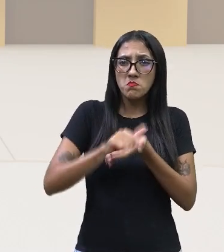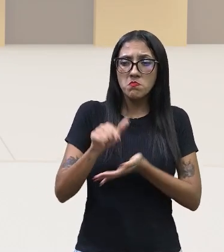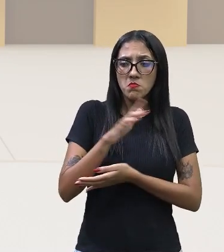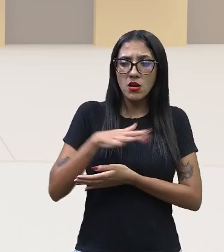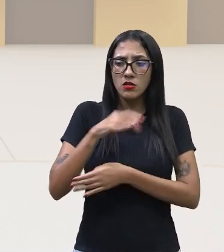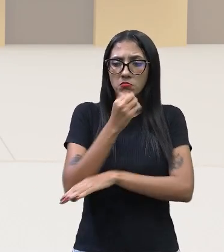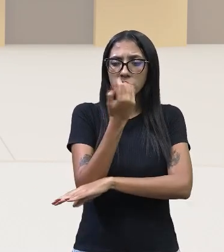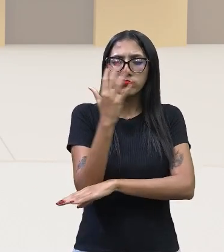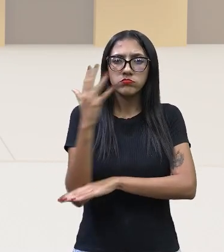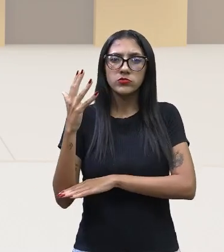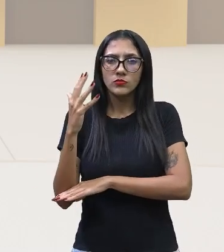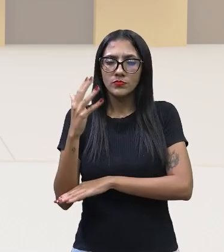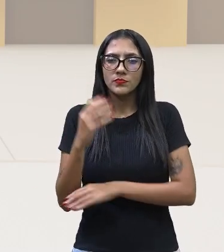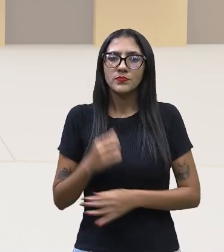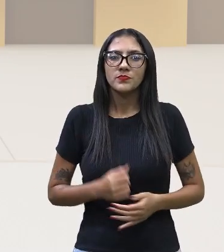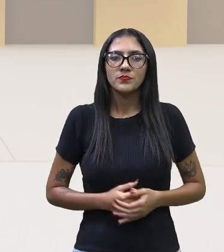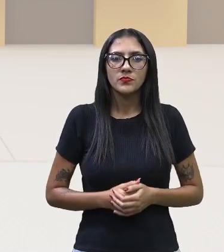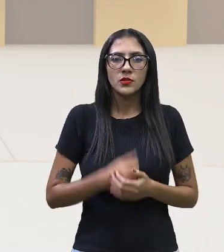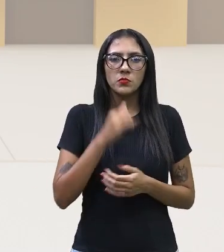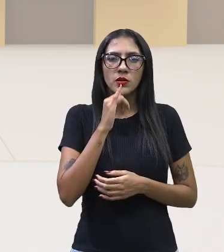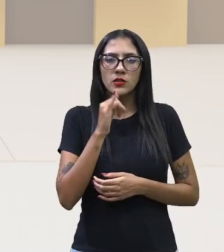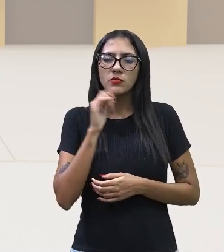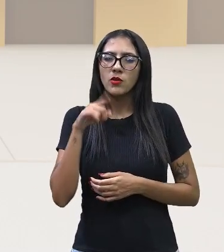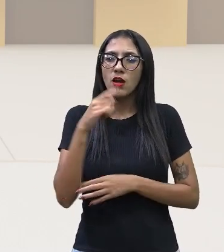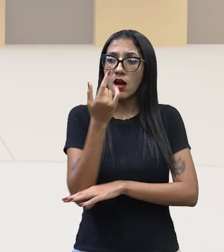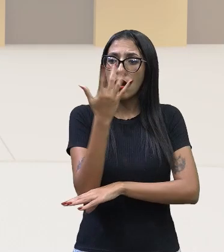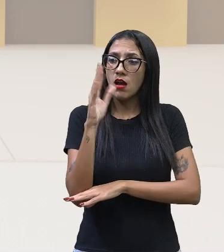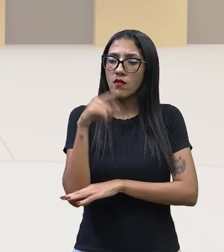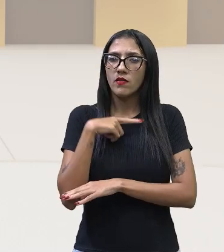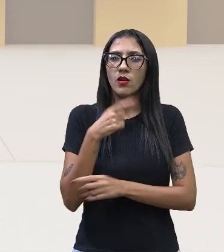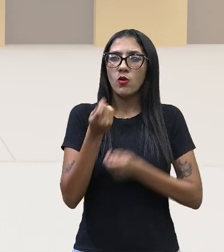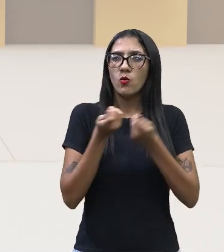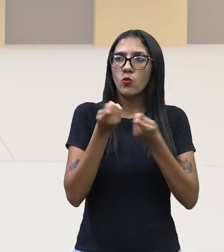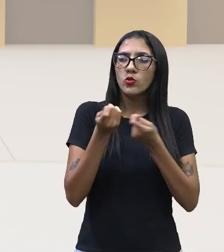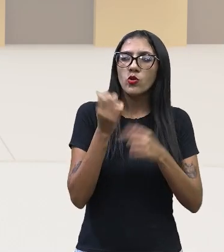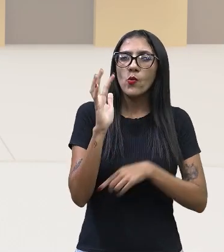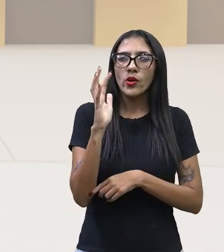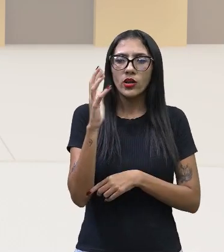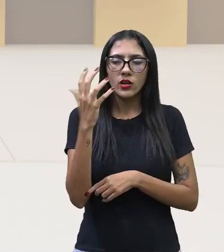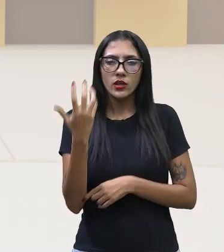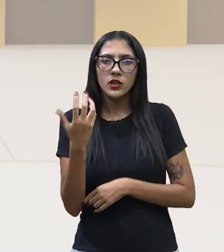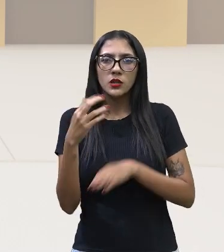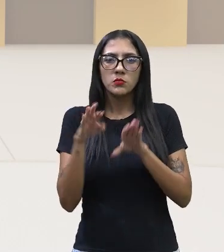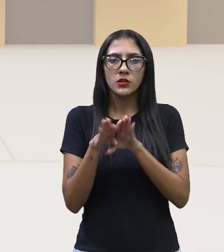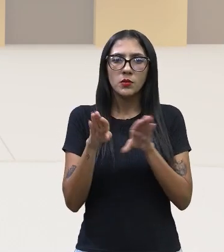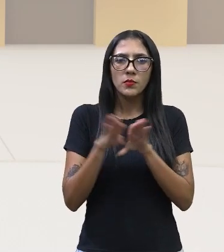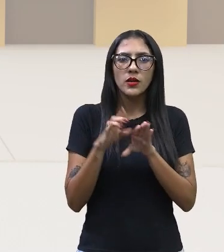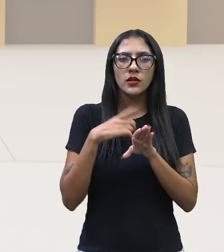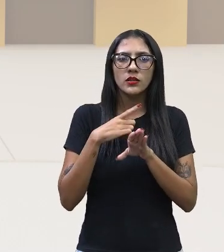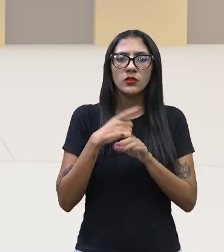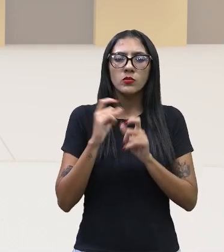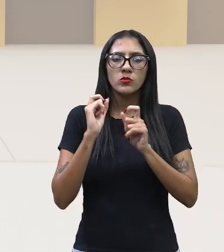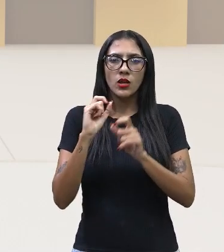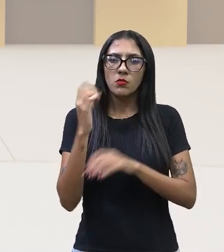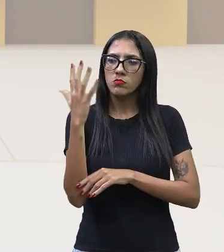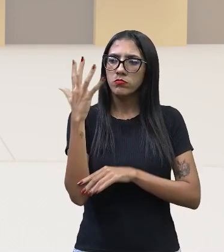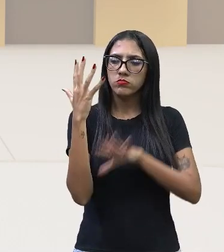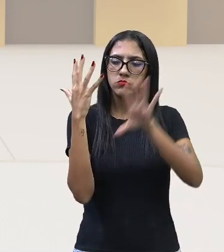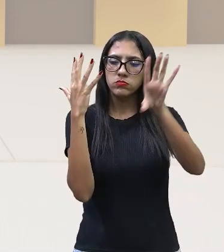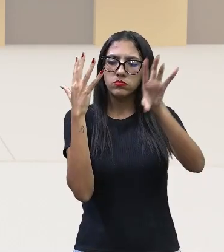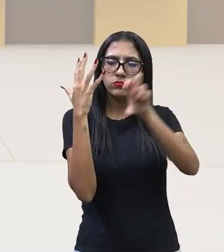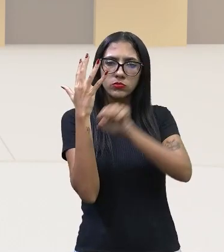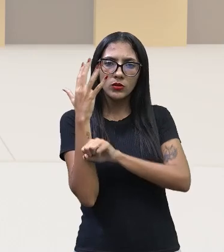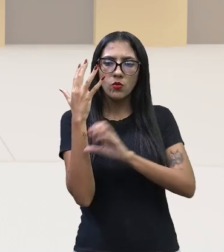por diversos motivos. Regula o clima, faz com que haja ali uma troca, uma retirada do carbono da nossa